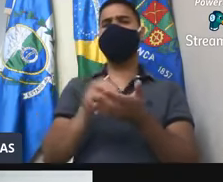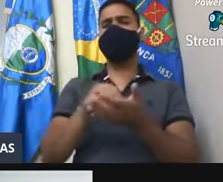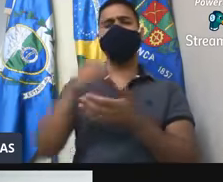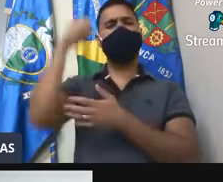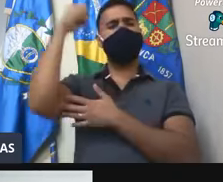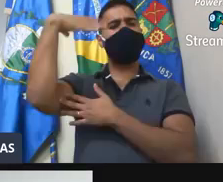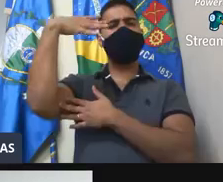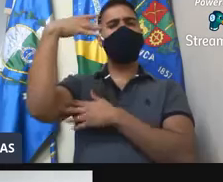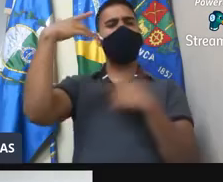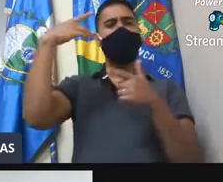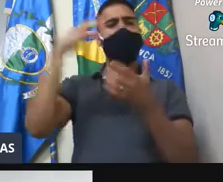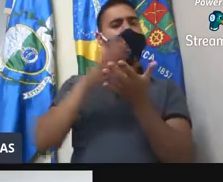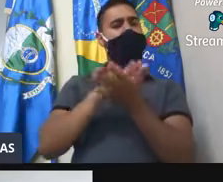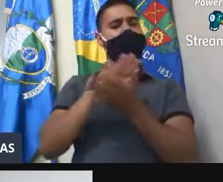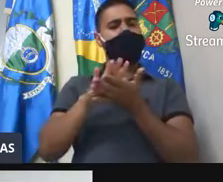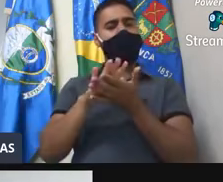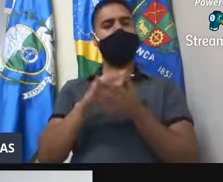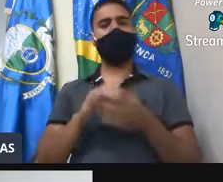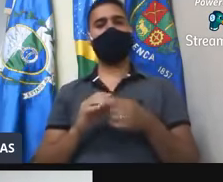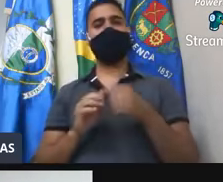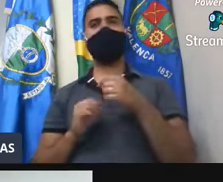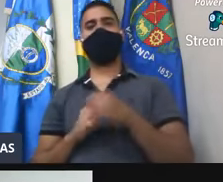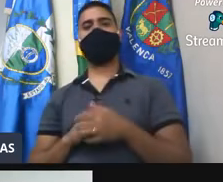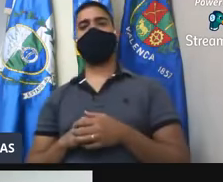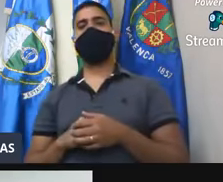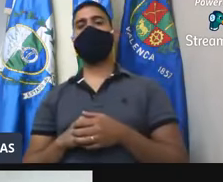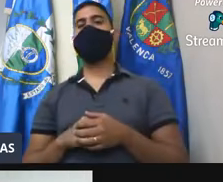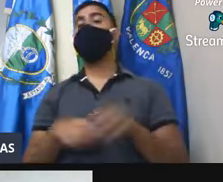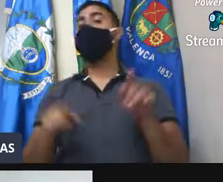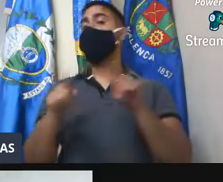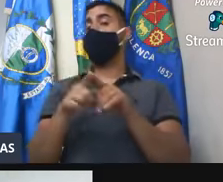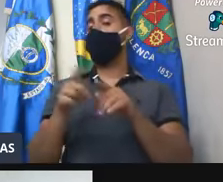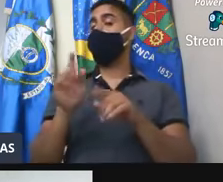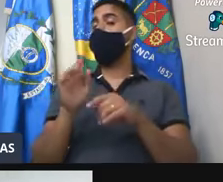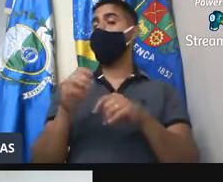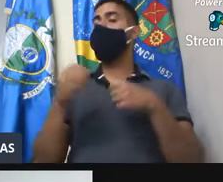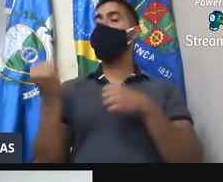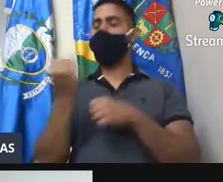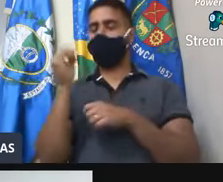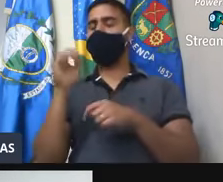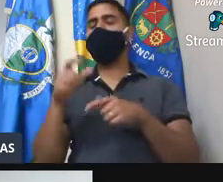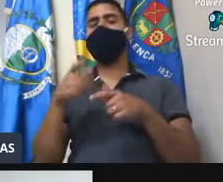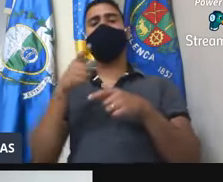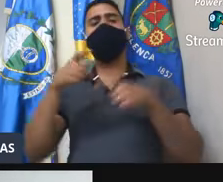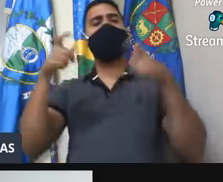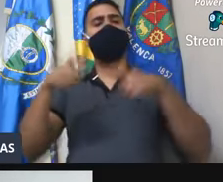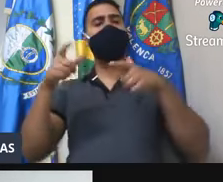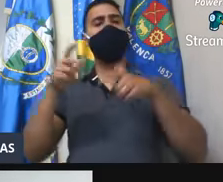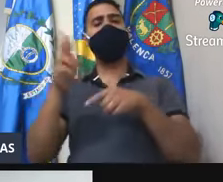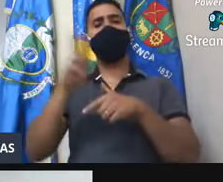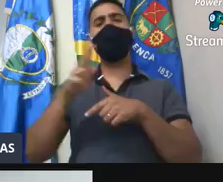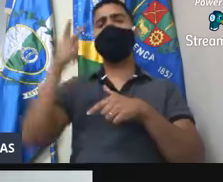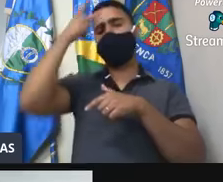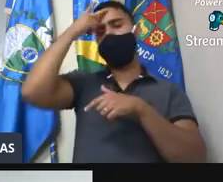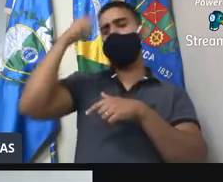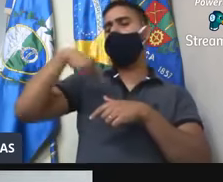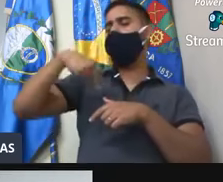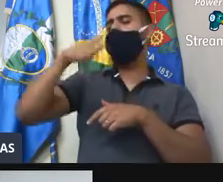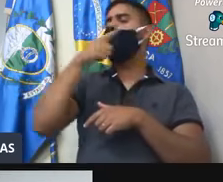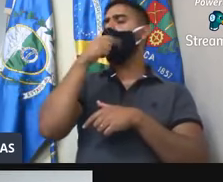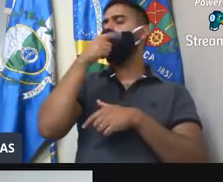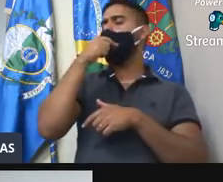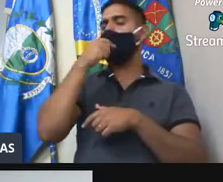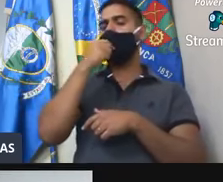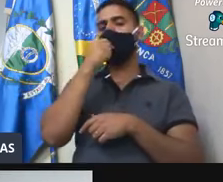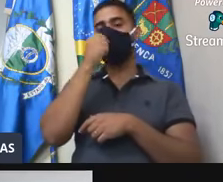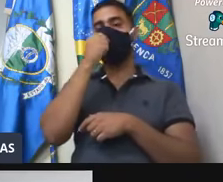iluminação pública na referida mínima. Mina vai ressaltar, ressalvar que o local é constantemente utilizado por munícipes que buscam água na mina.